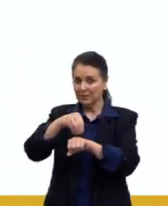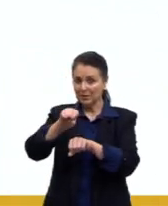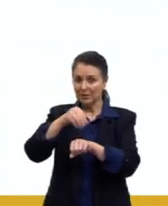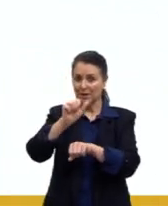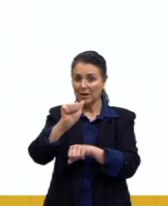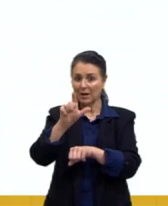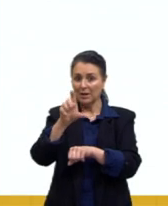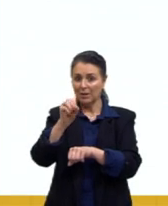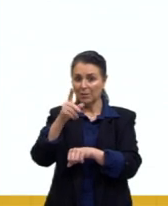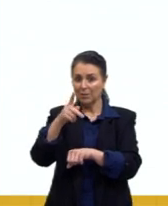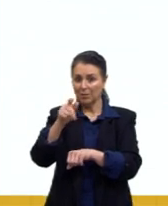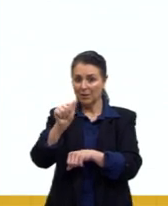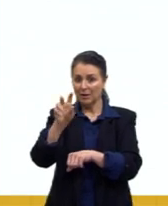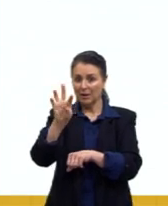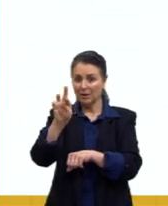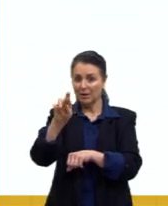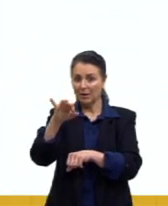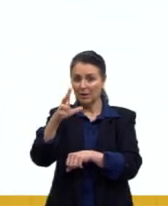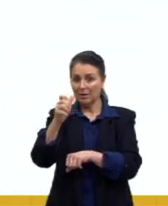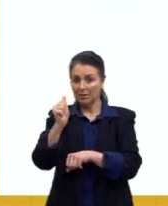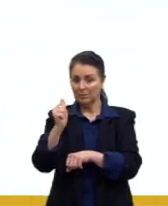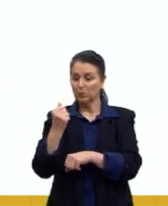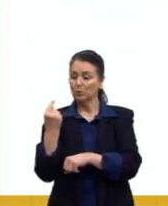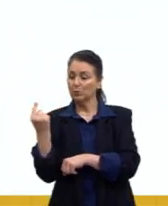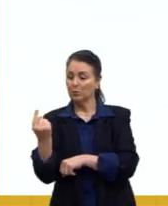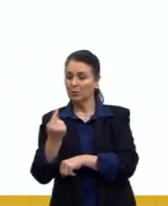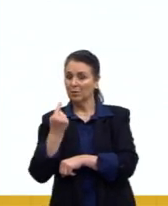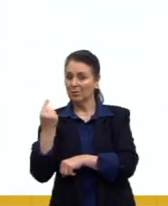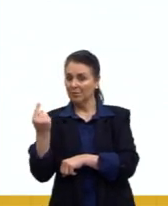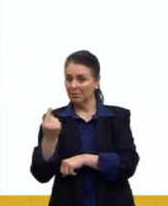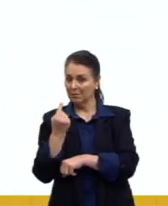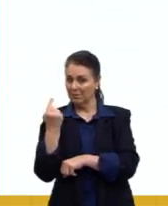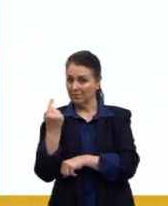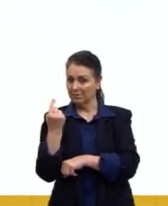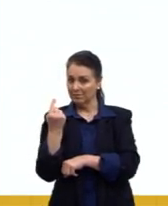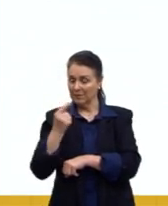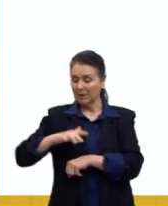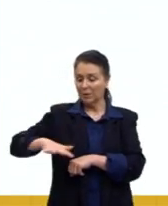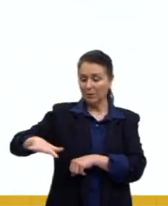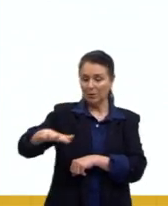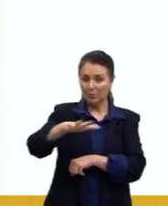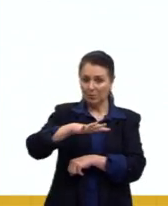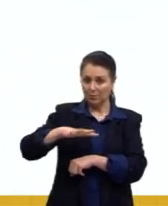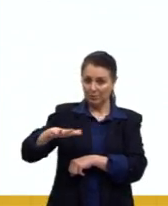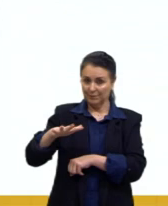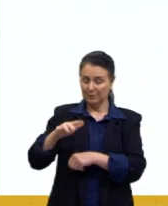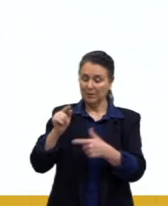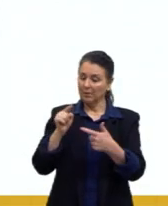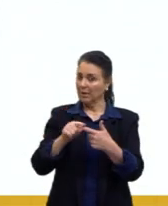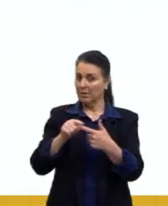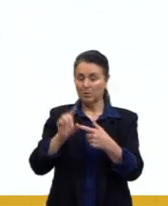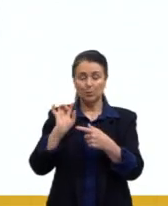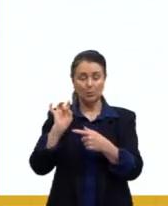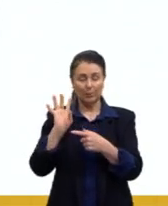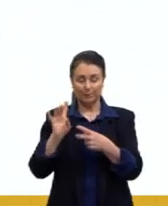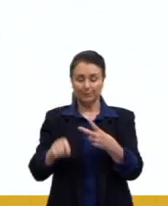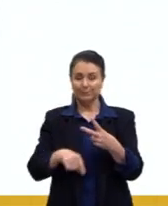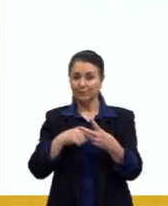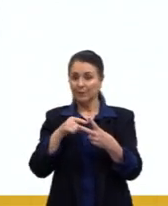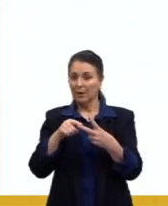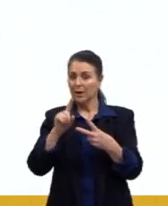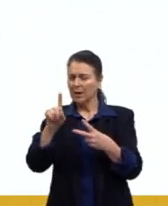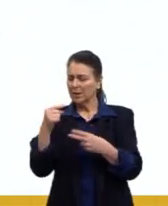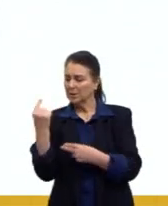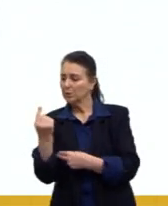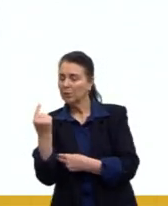alopátrica geograficamente isolada. É isso. Não tem mais churumelas, é isso. Esse